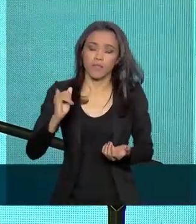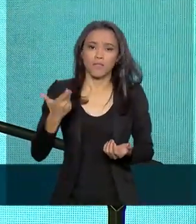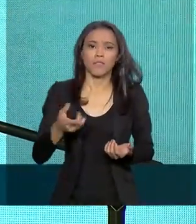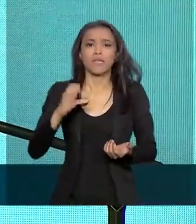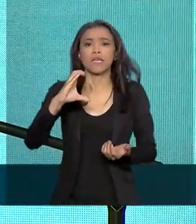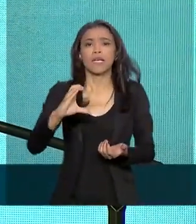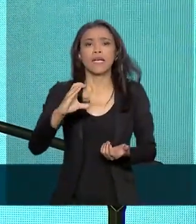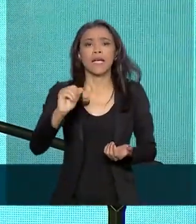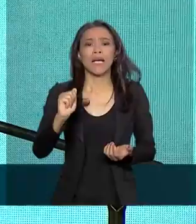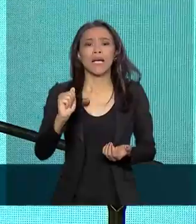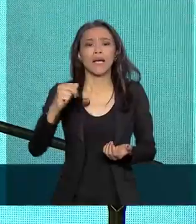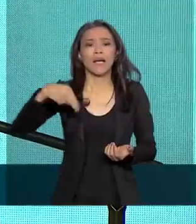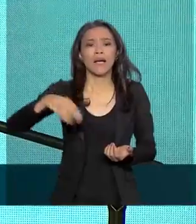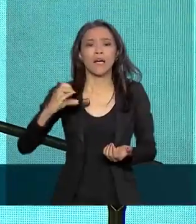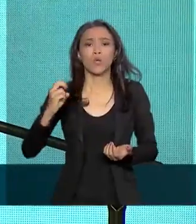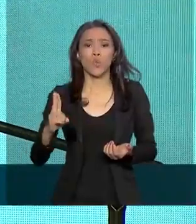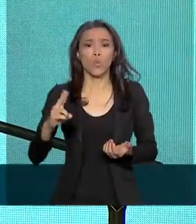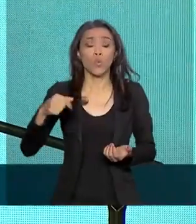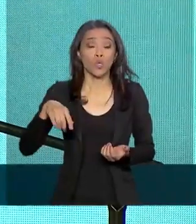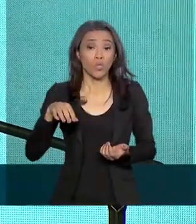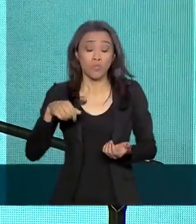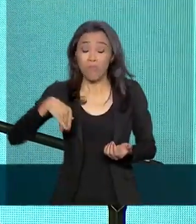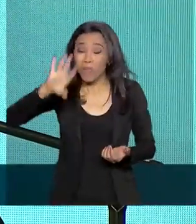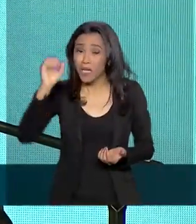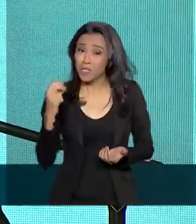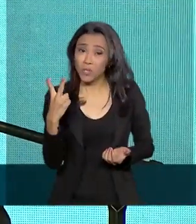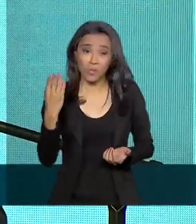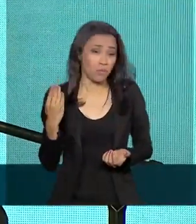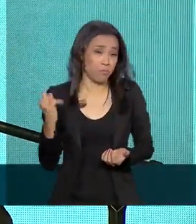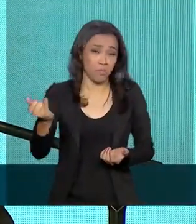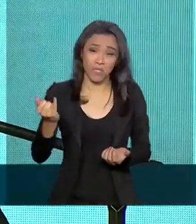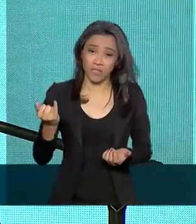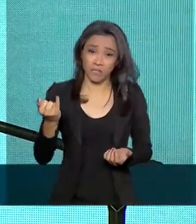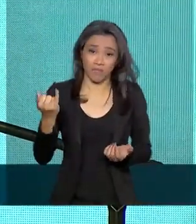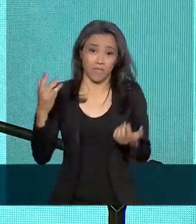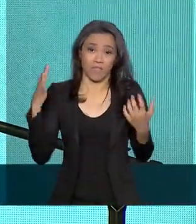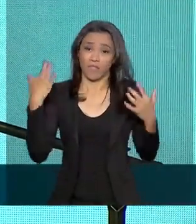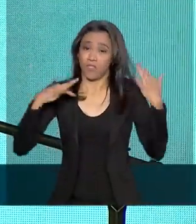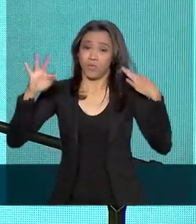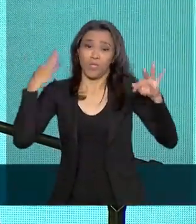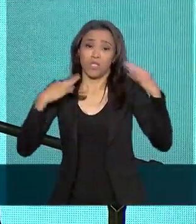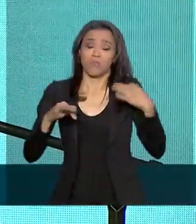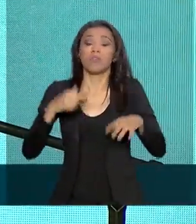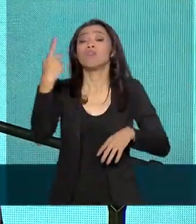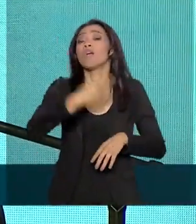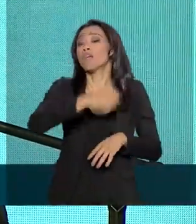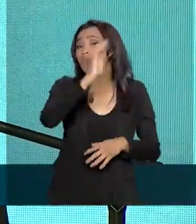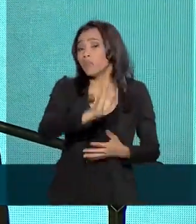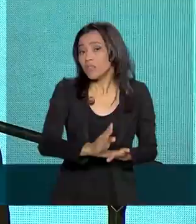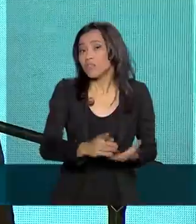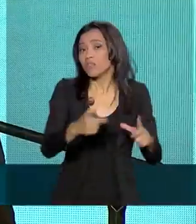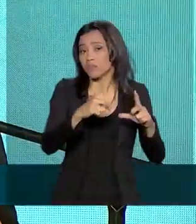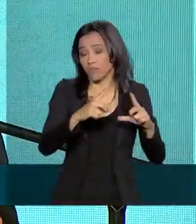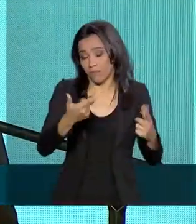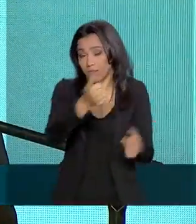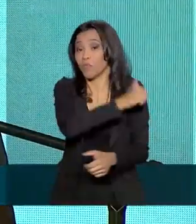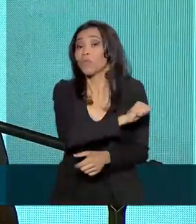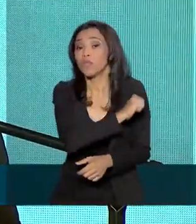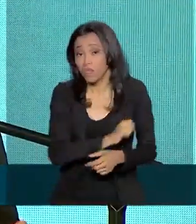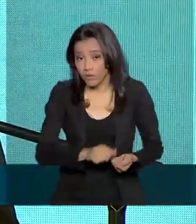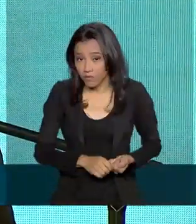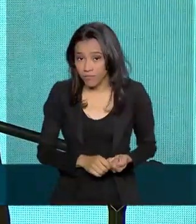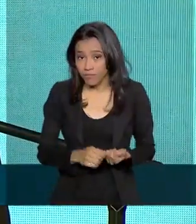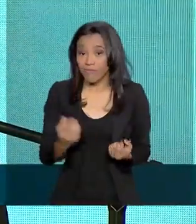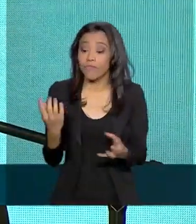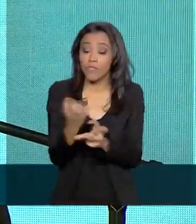Cancun fatura 12 bilhões de dólares por ano com turismo. Quanto é que a Bahia de Angra fatura? É só fazer as contas. Eu acho que todo mundo pode